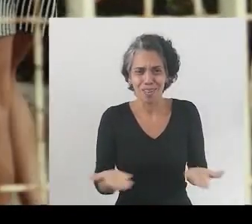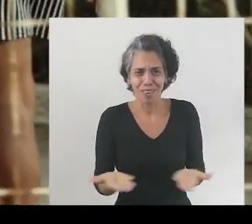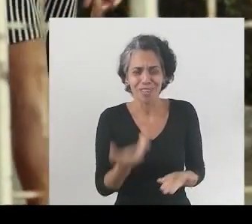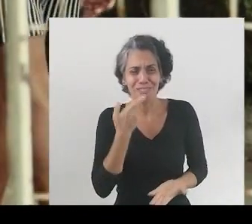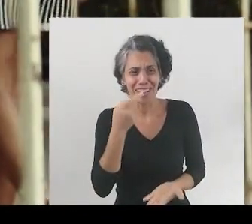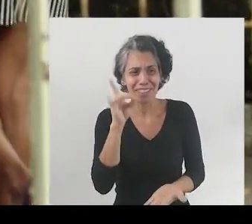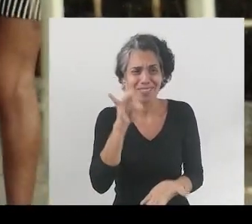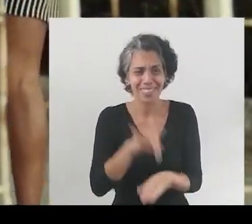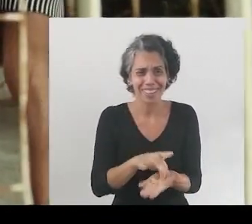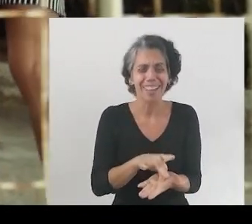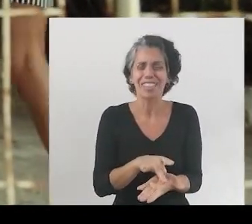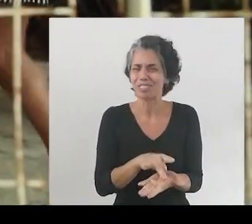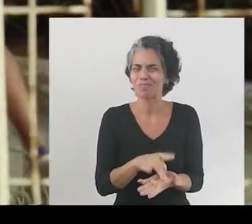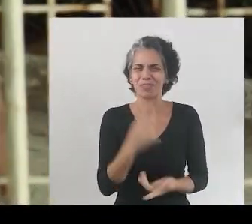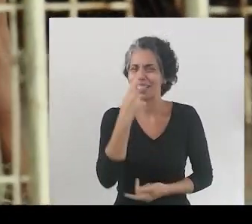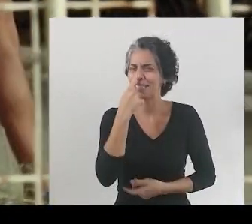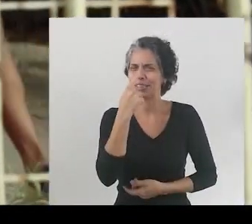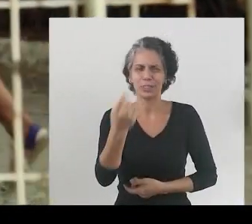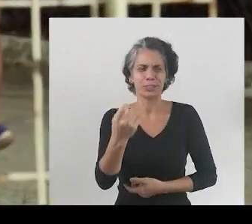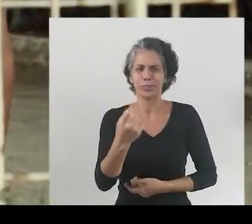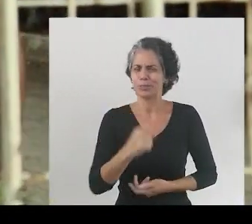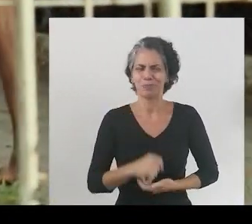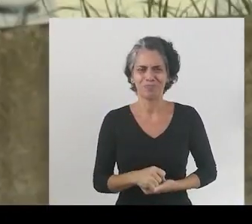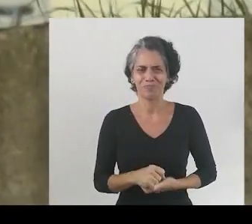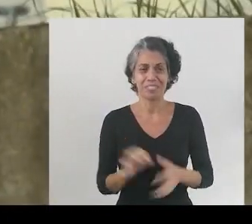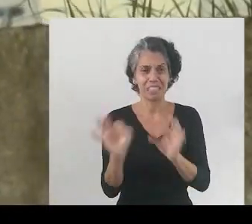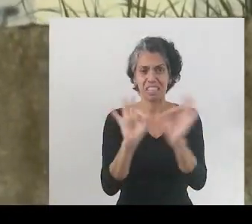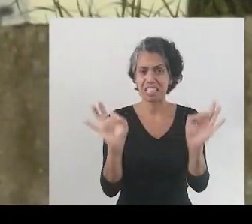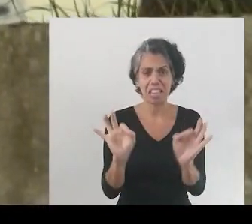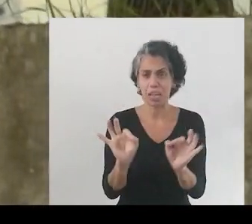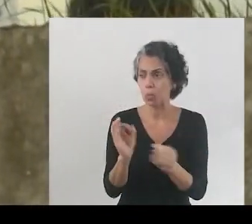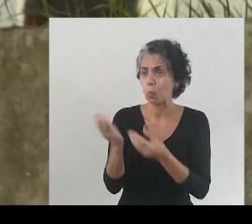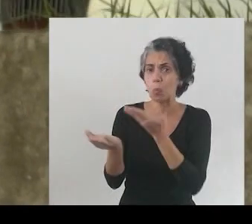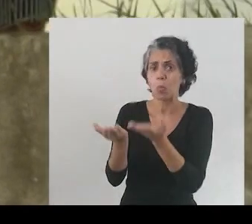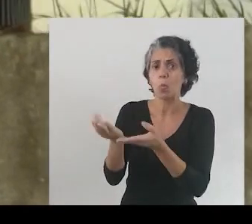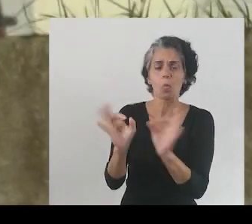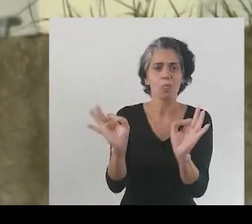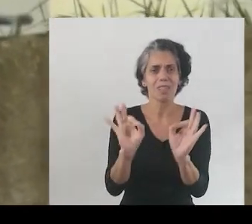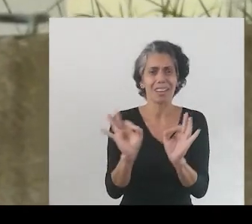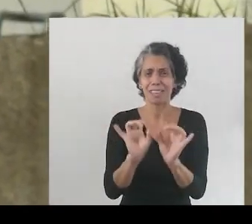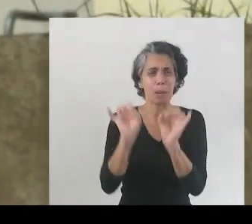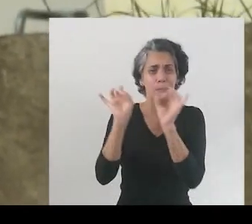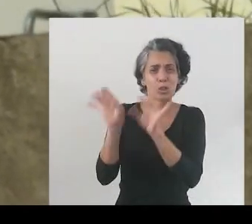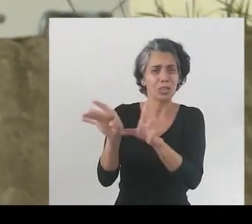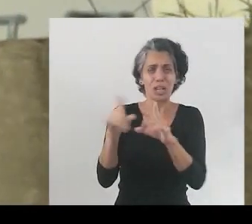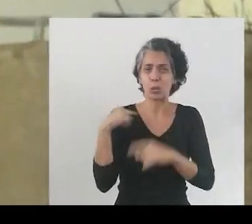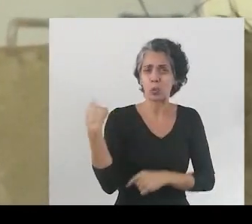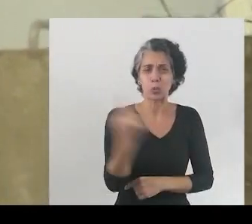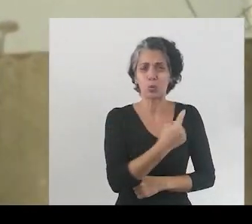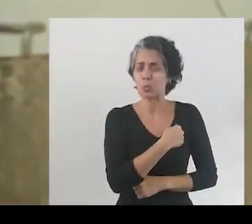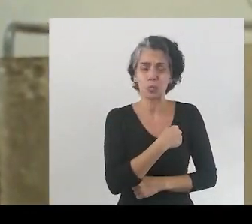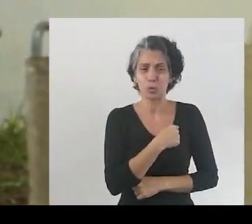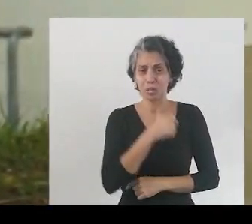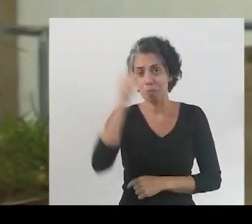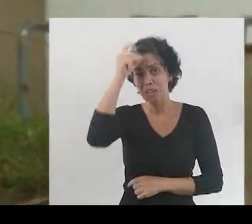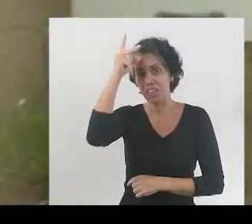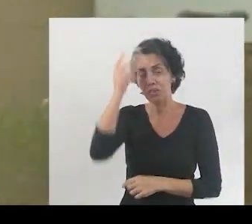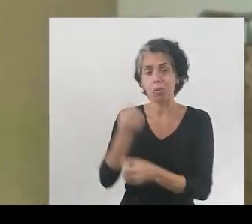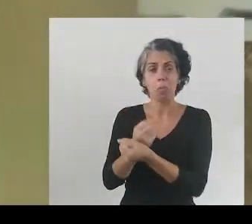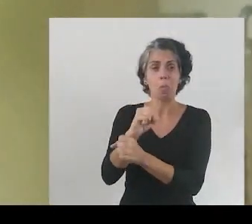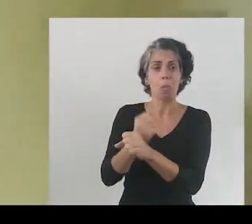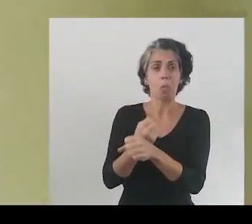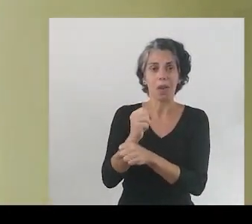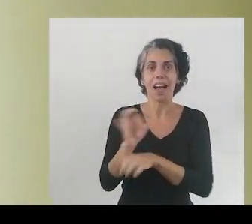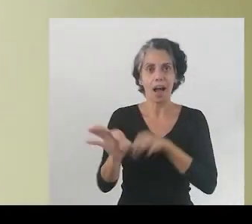Você quer fazer um exame, você não consegue esse exame. Então, eu, que preciso do exame para